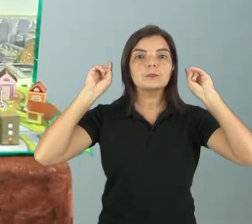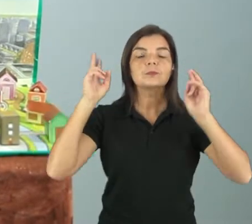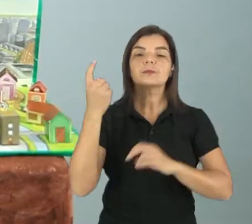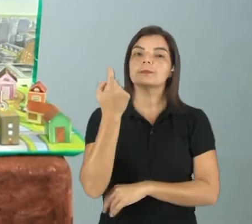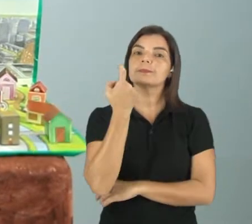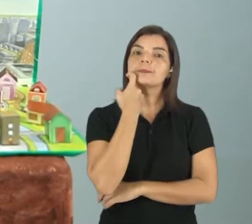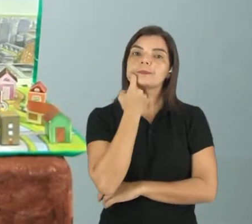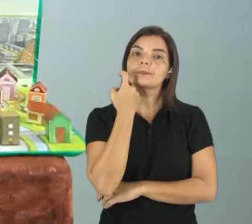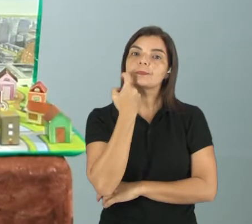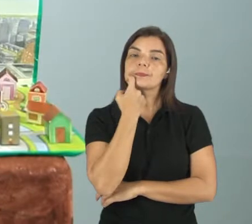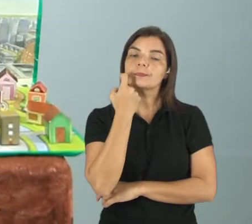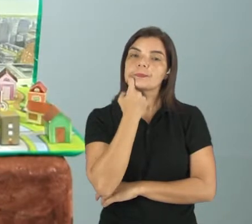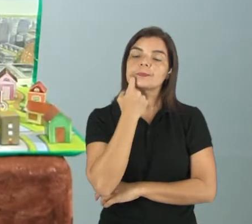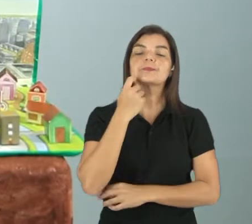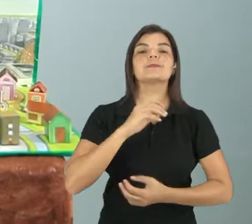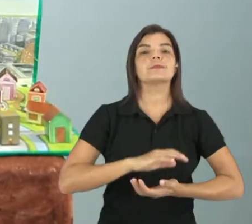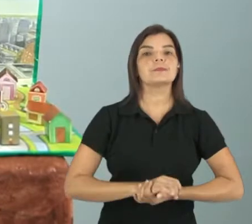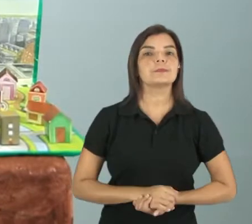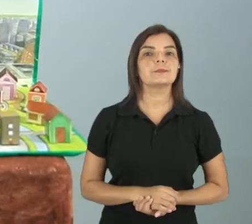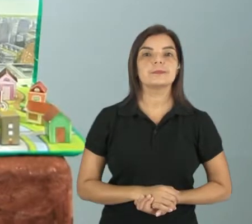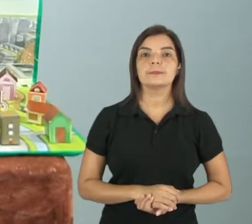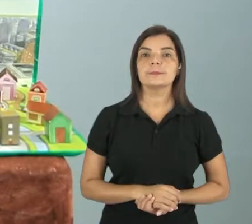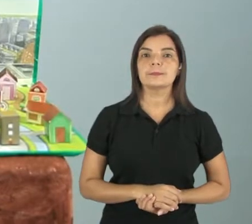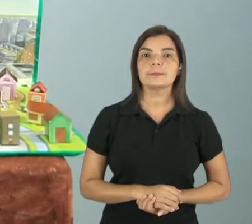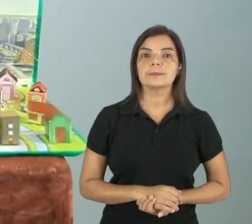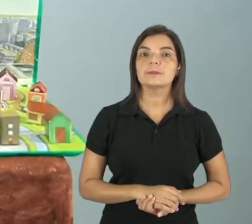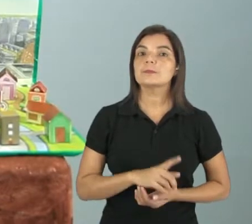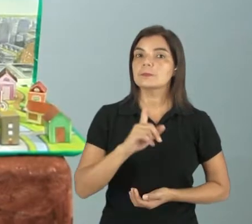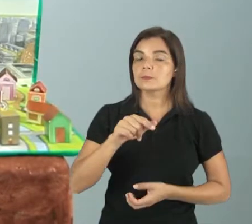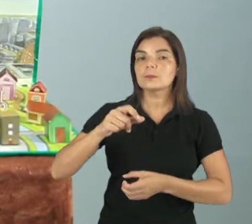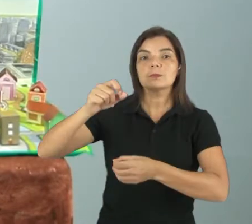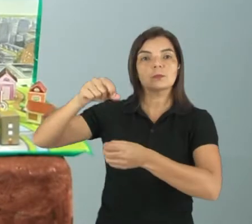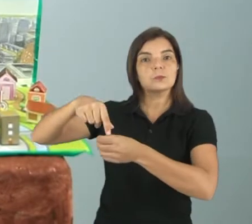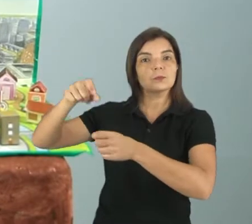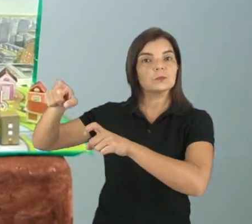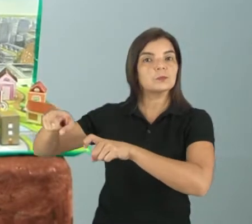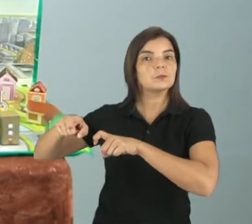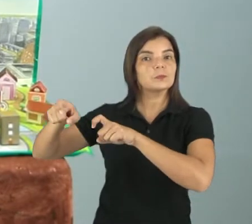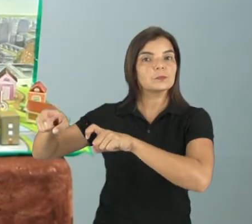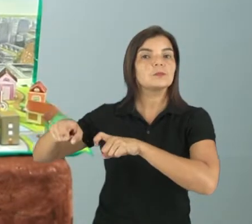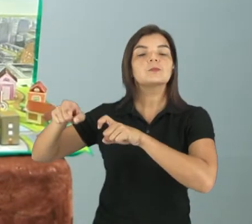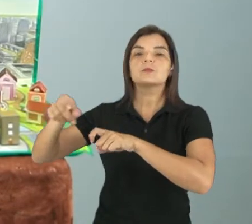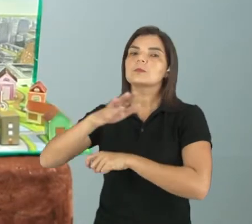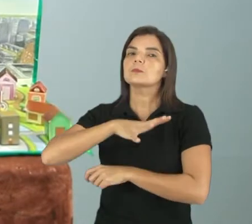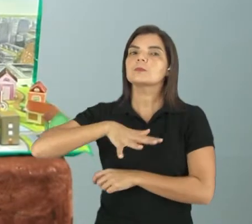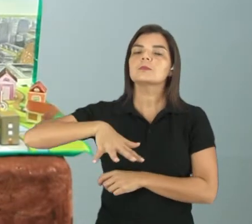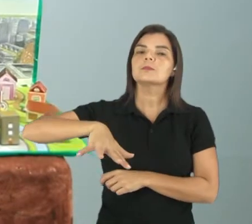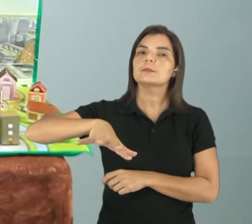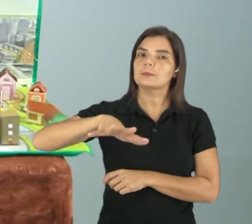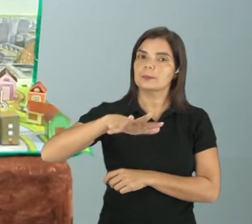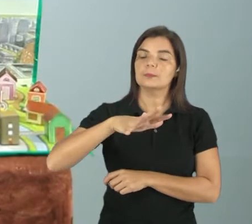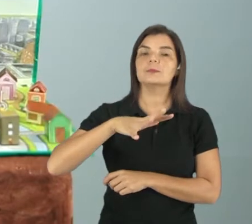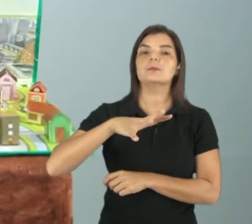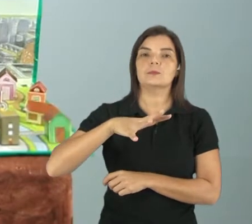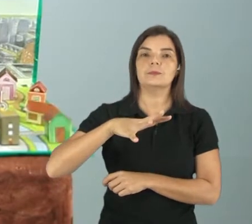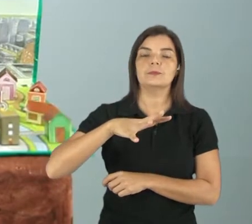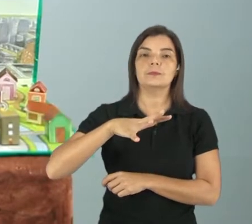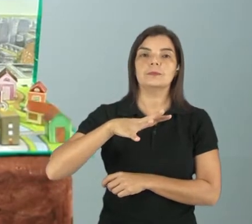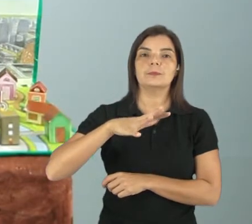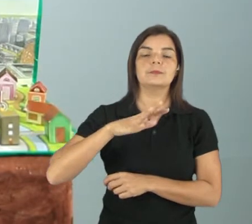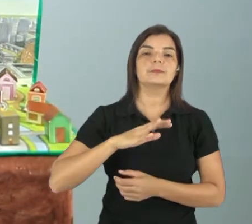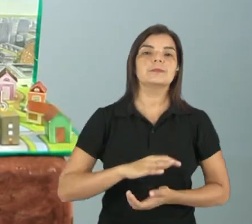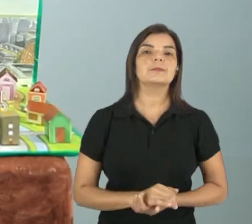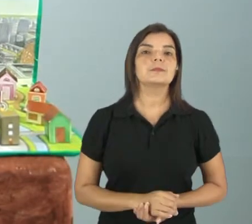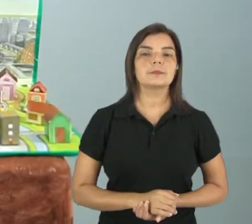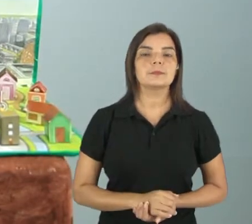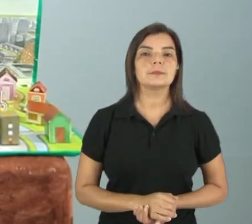peixes, isso mesmo. Então, é na zona rural que vem a maior, é da zona rural que vem